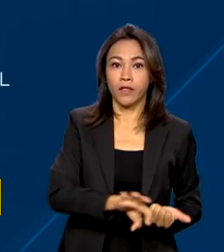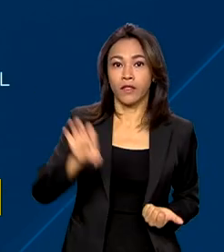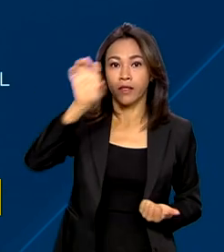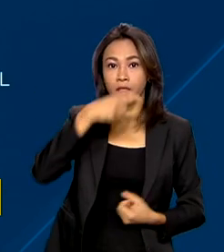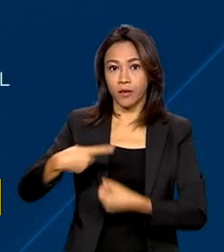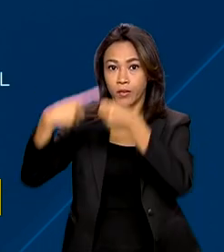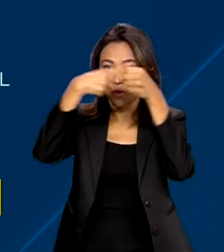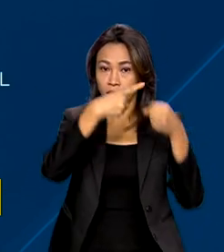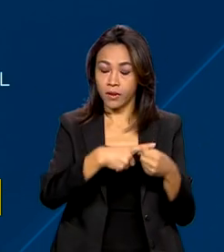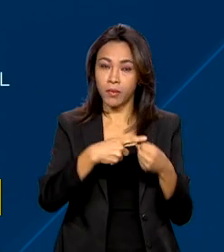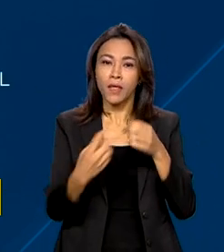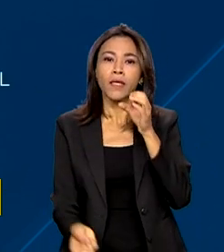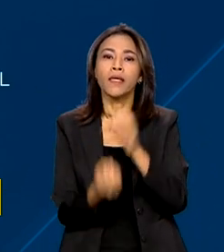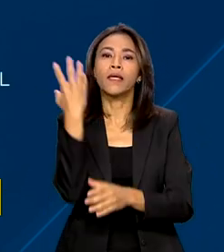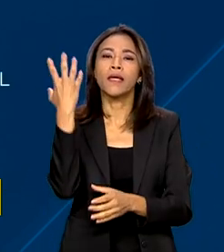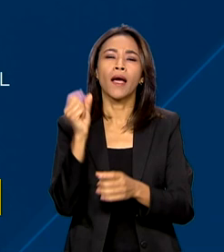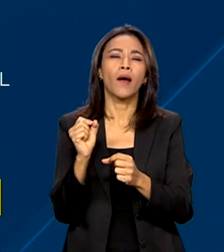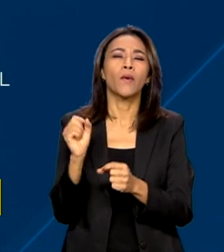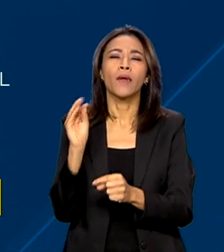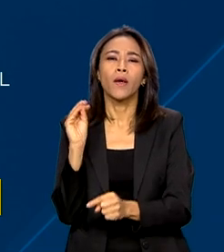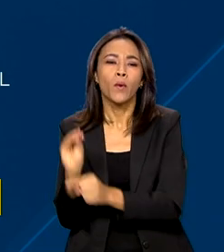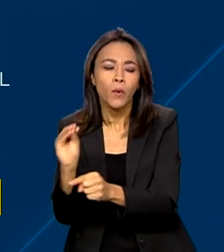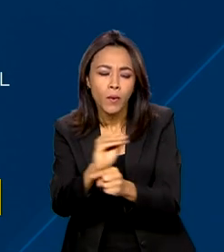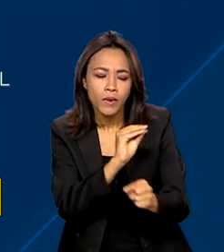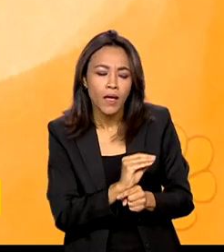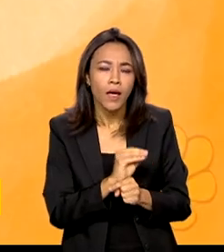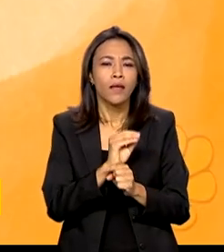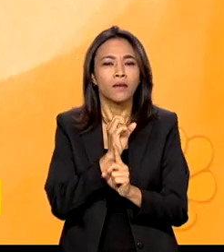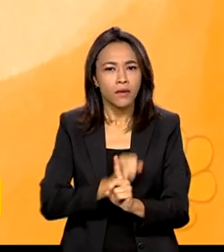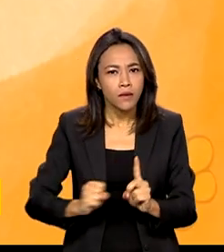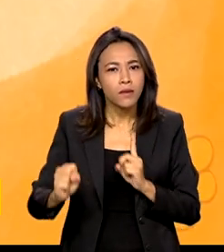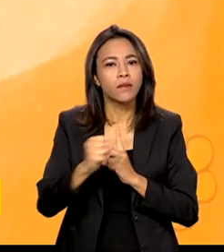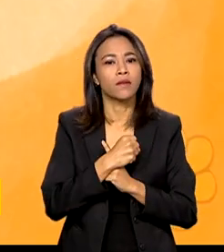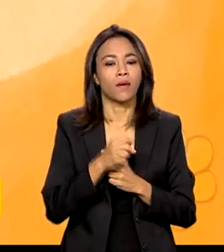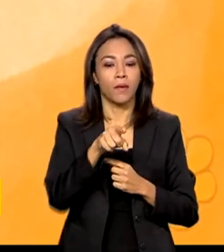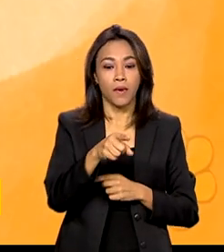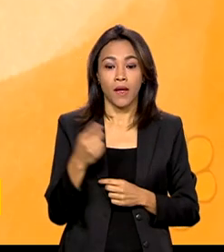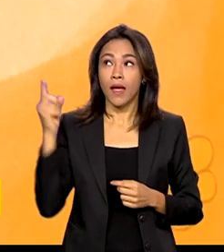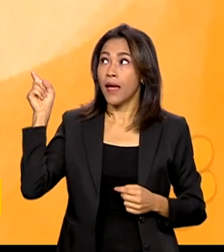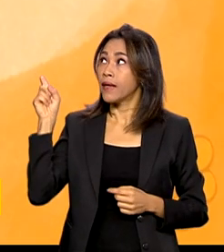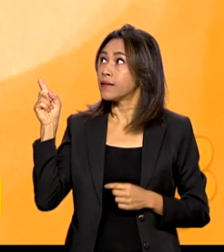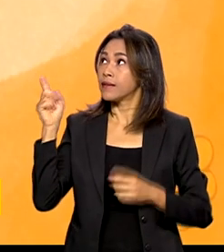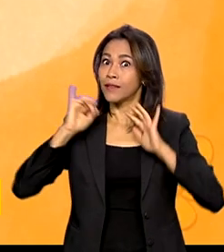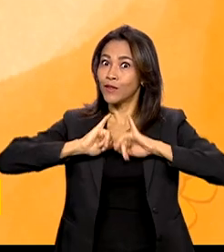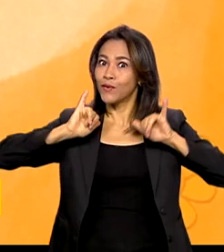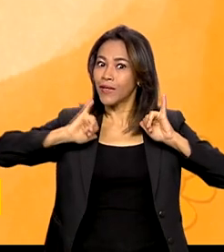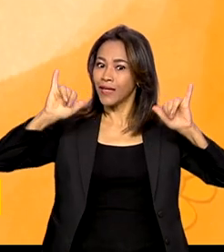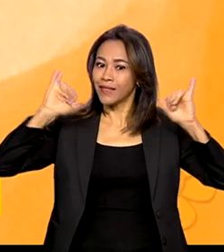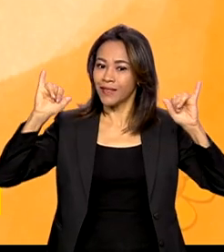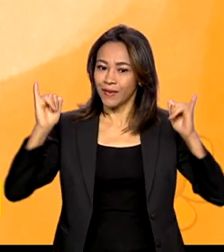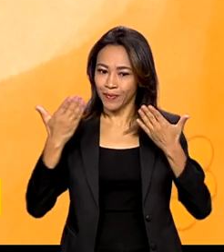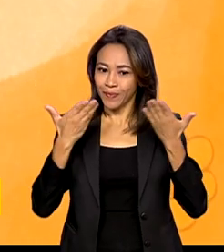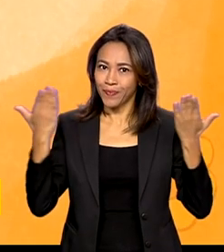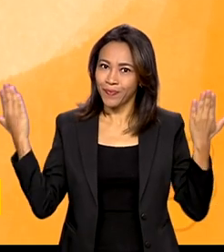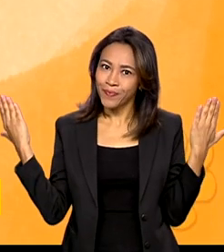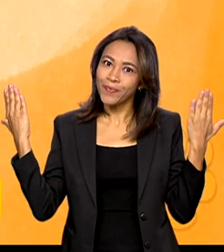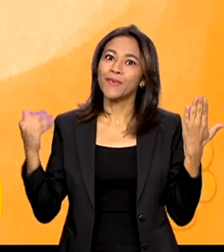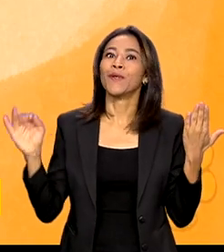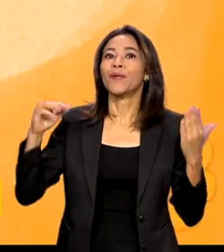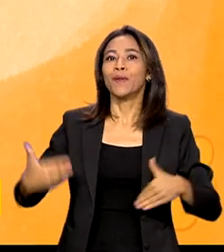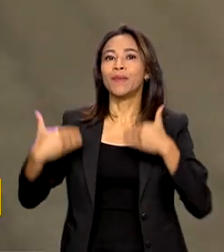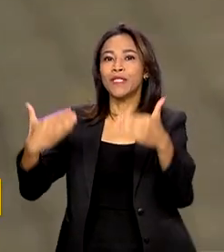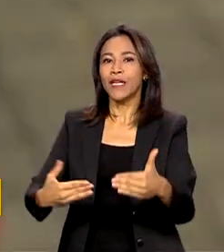na criação de redes de cuidado e proteção social. Com a campanha Faça Bonito, o Ministério dos Direitos Humanos e